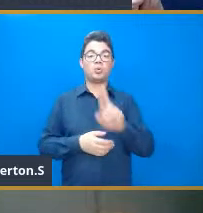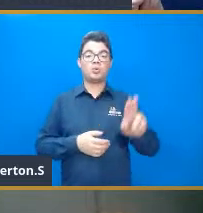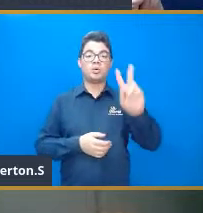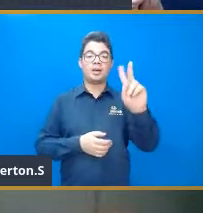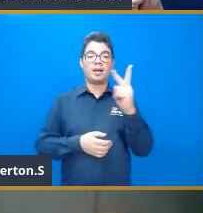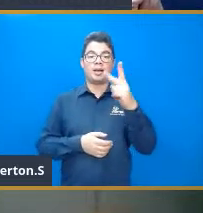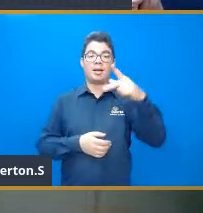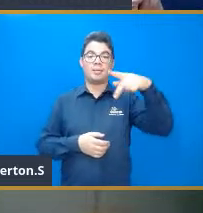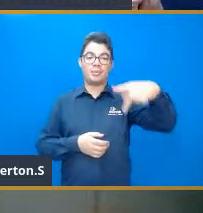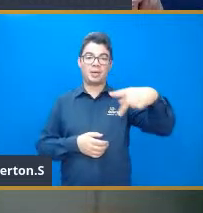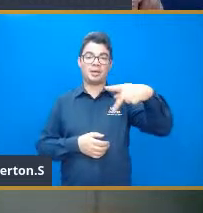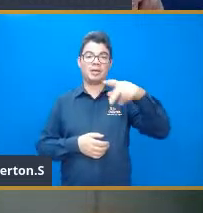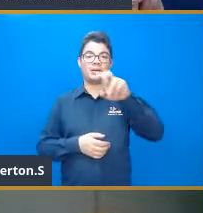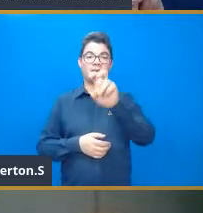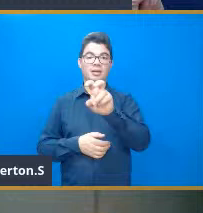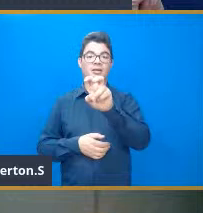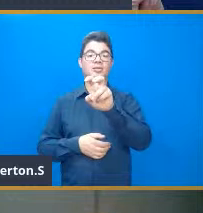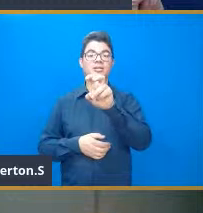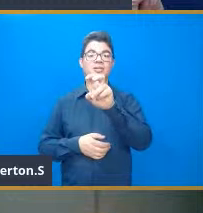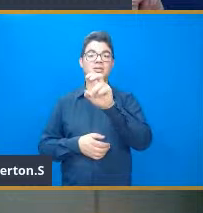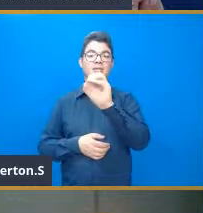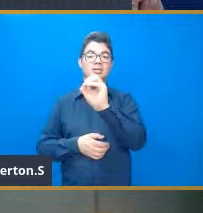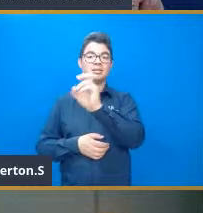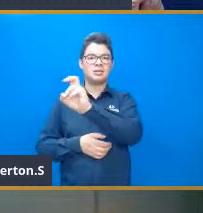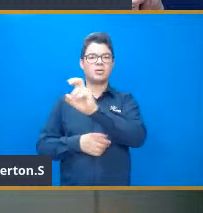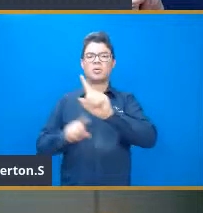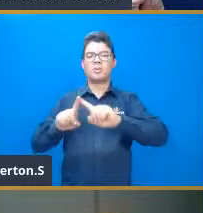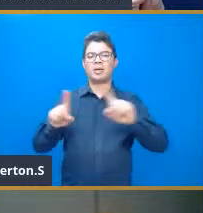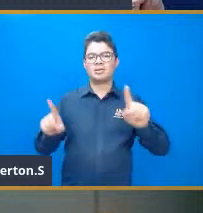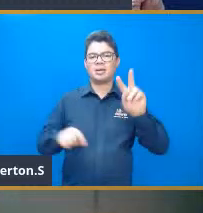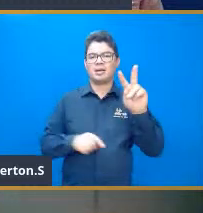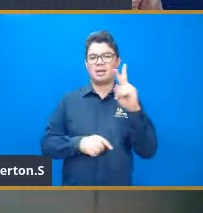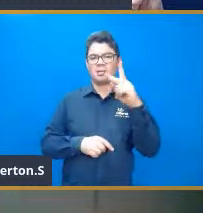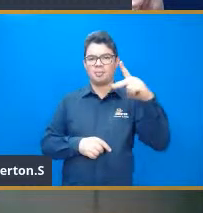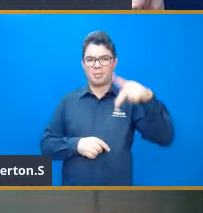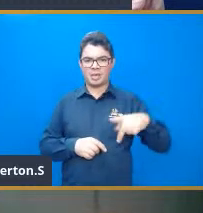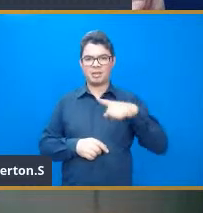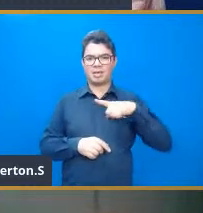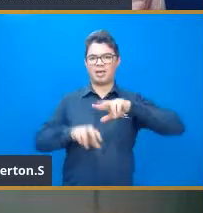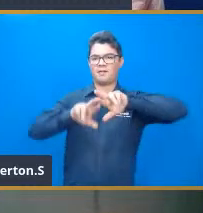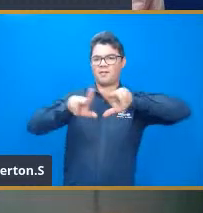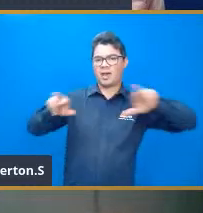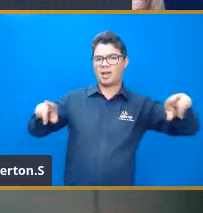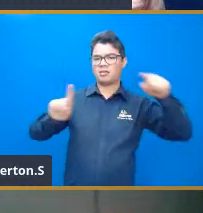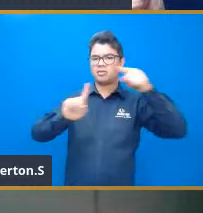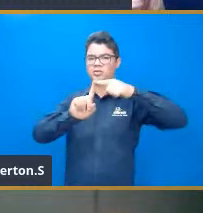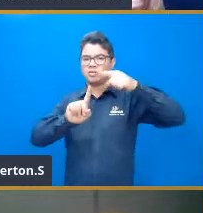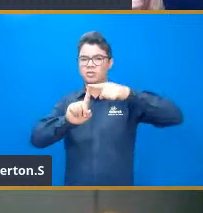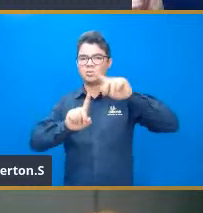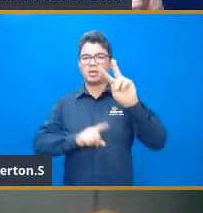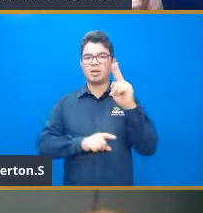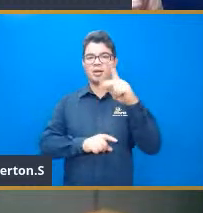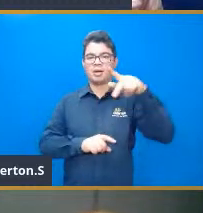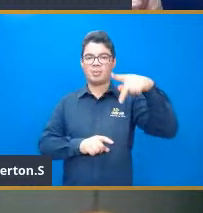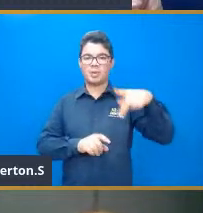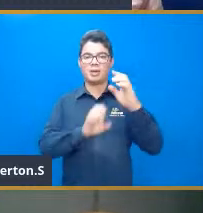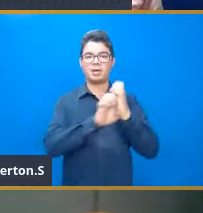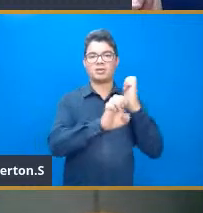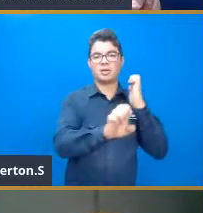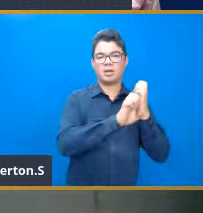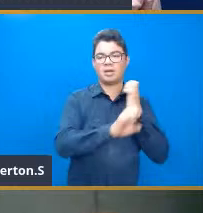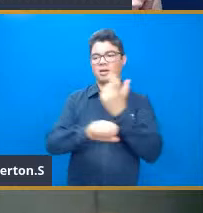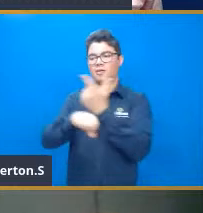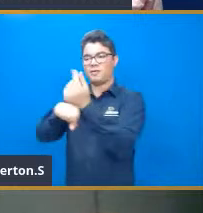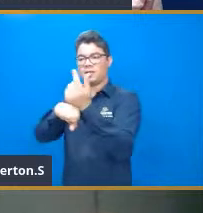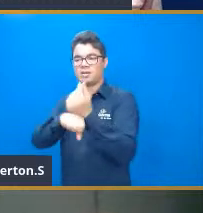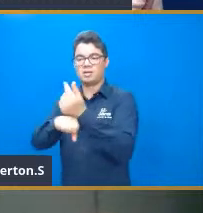perguntou, mas a HP não é financeira? Bom, a HP tem várias, né, tem vários tipos de HP, né, tem para engenharia, tem para financeira, eu só não